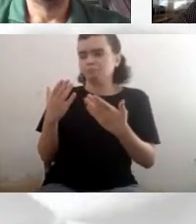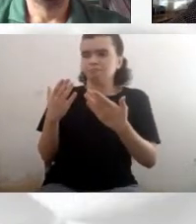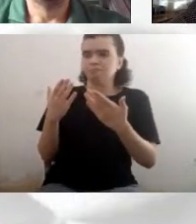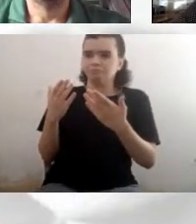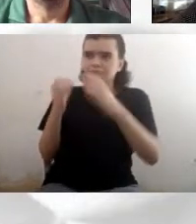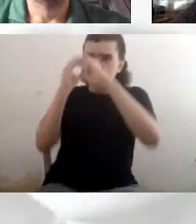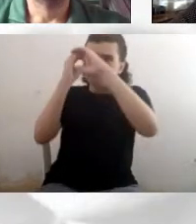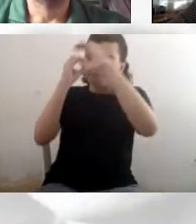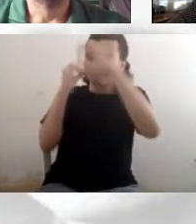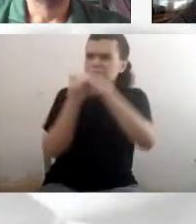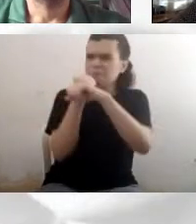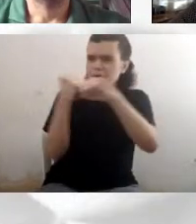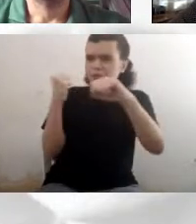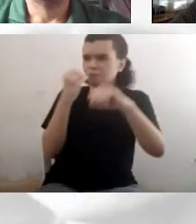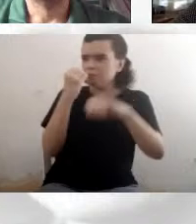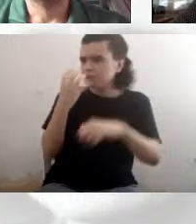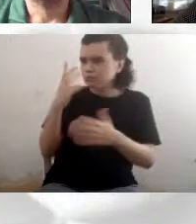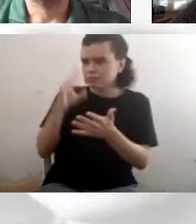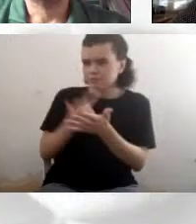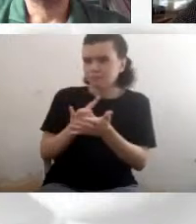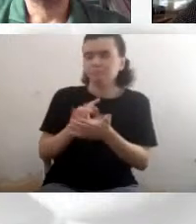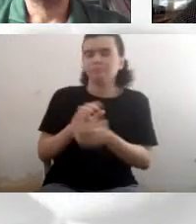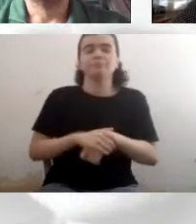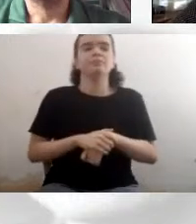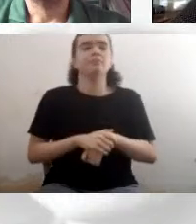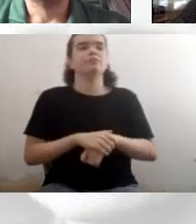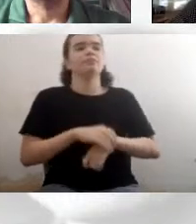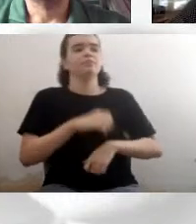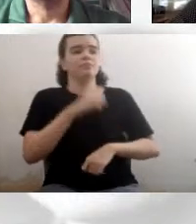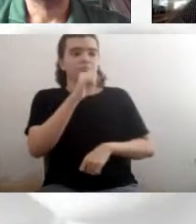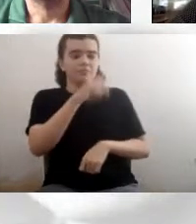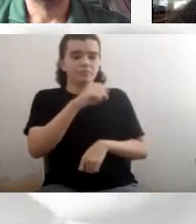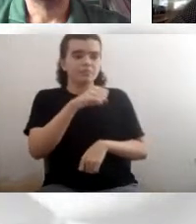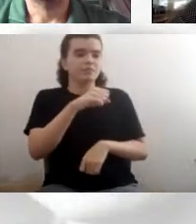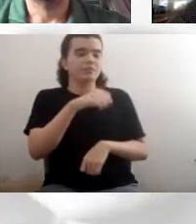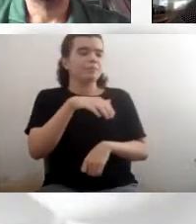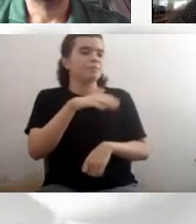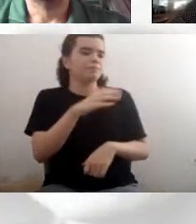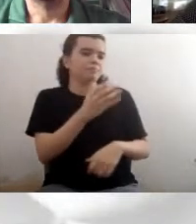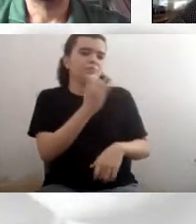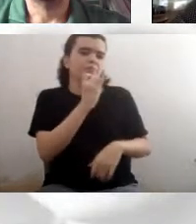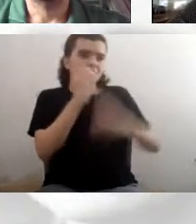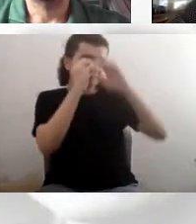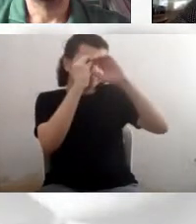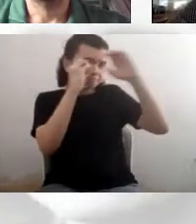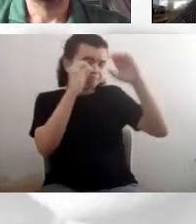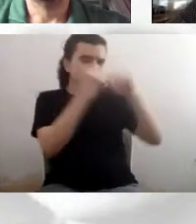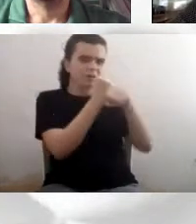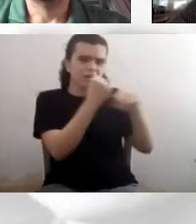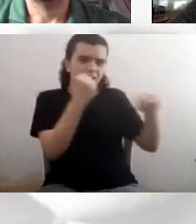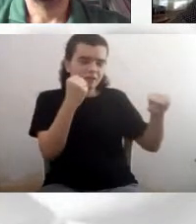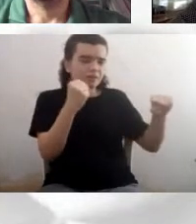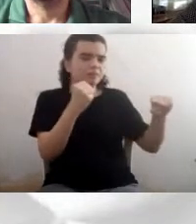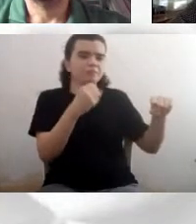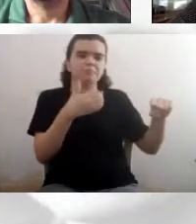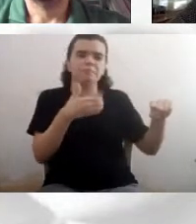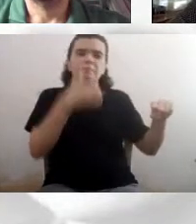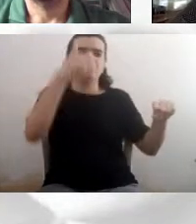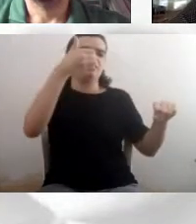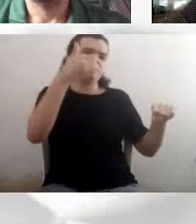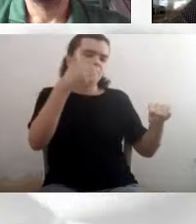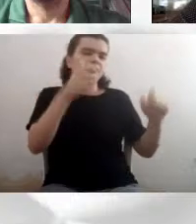James Webb, então, tem três vezes o tamanho do telescópio espacial Hubble, é um telescópio no espaço,